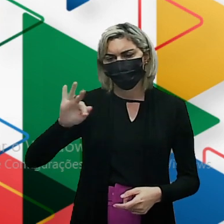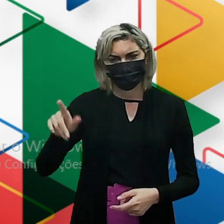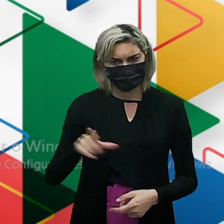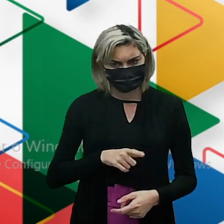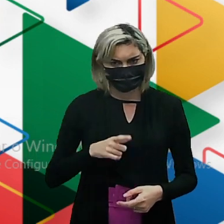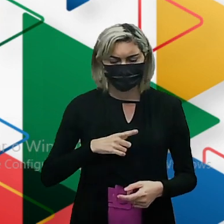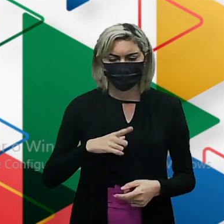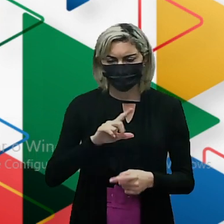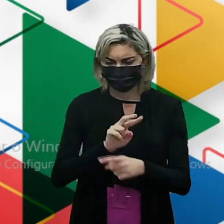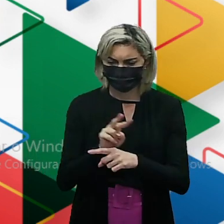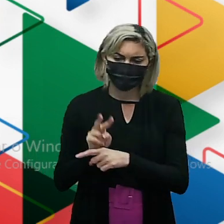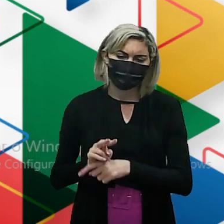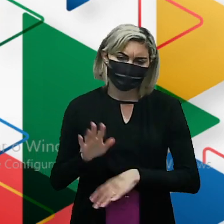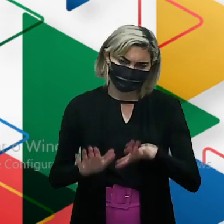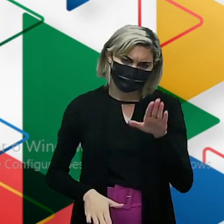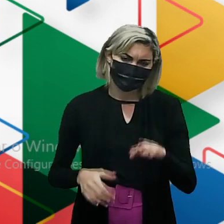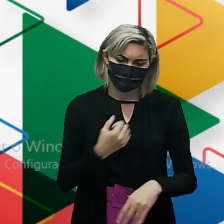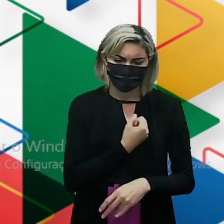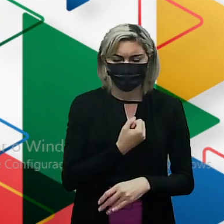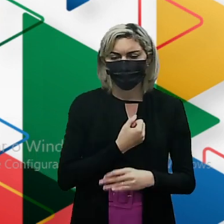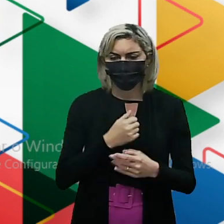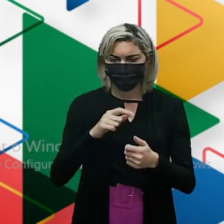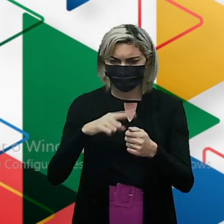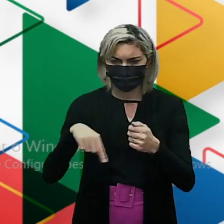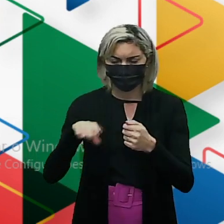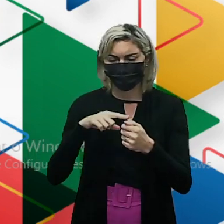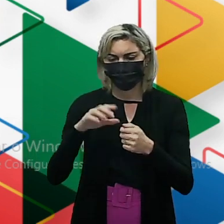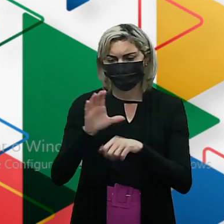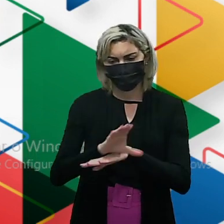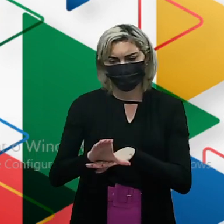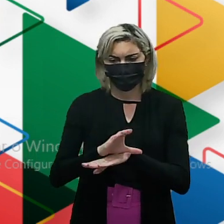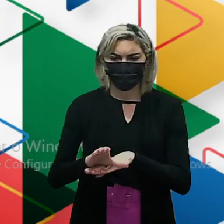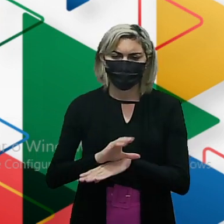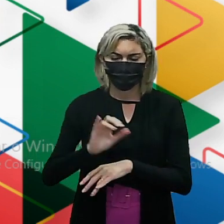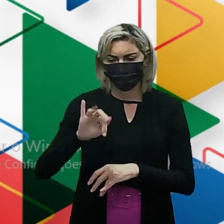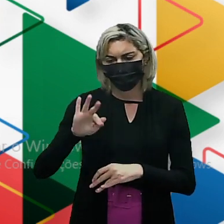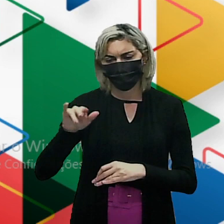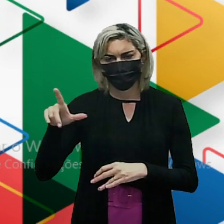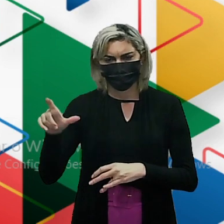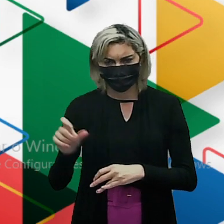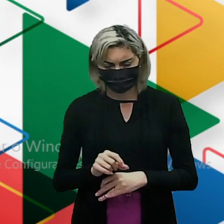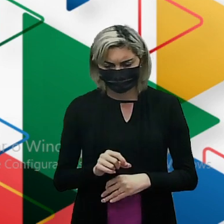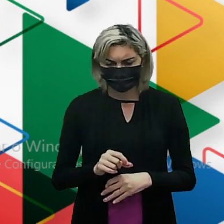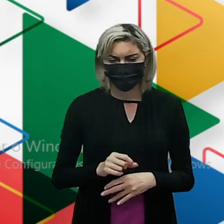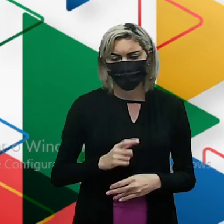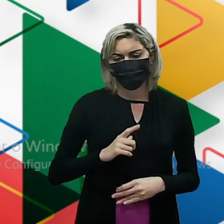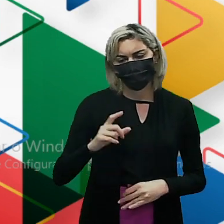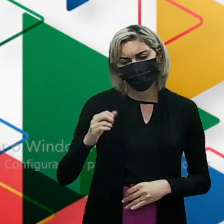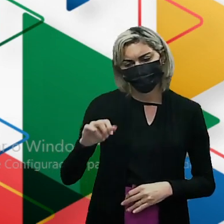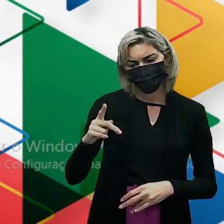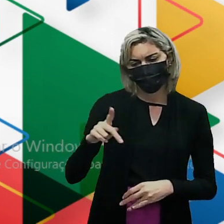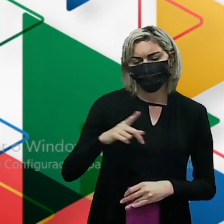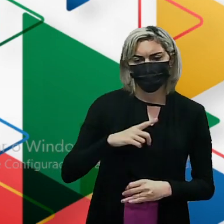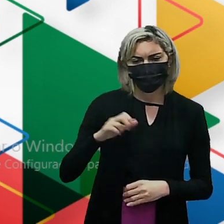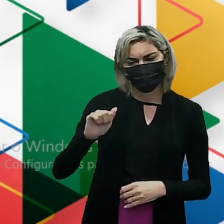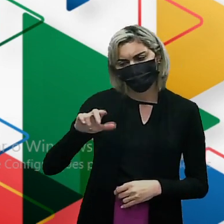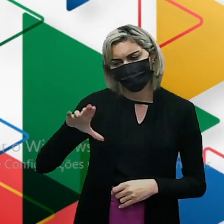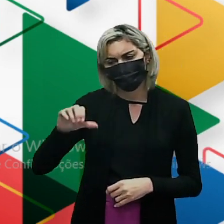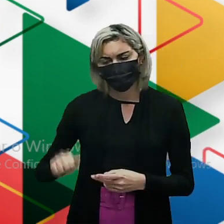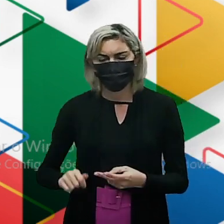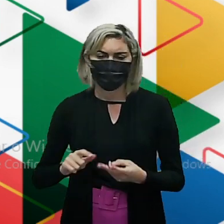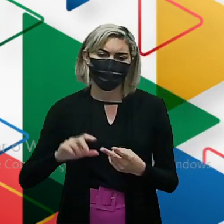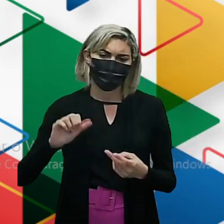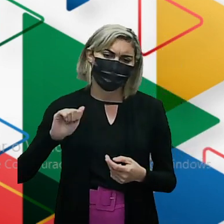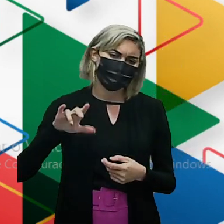O prefixo depende do número De átomos de carbono O infixo depende Se ele é derivado De um alcano Alceno